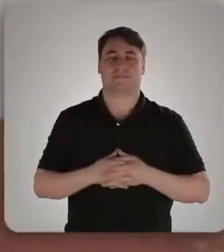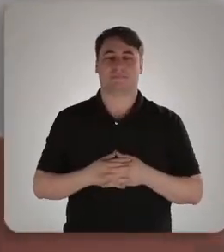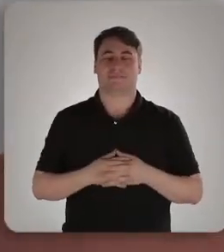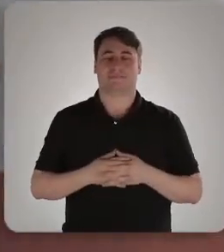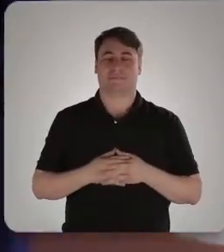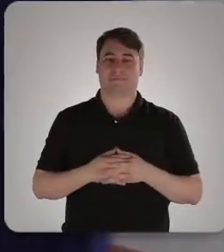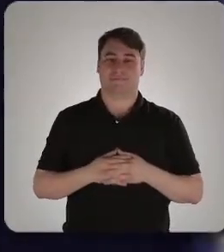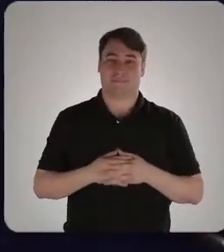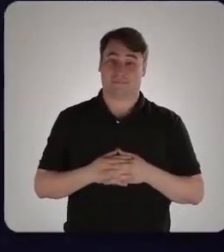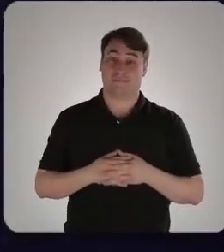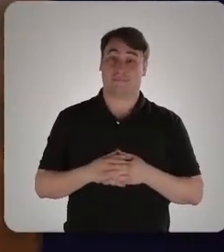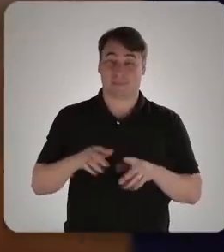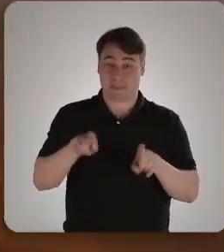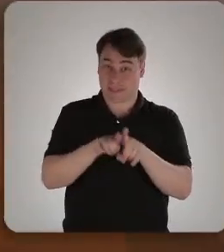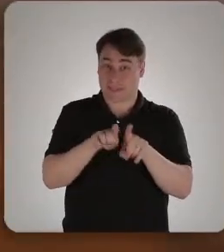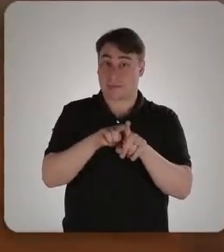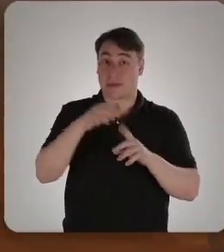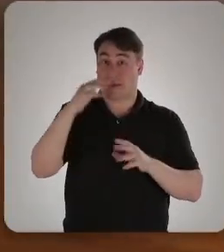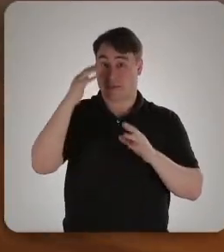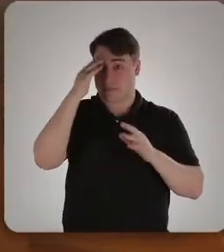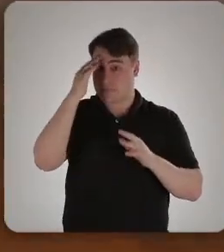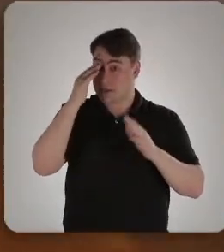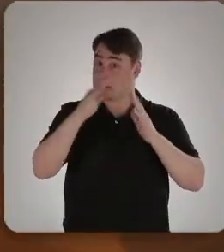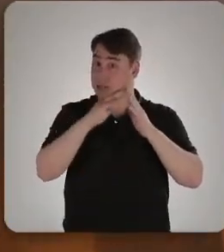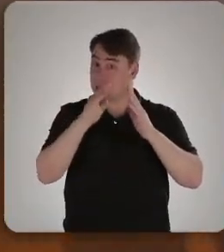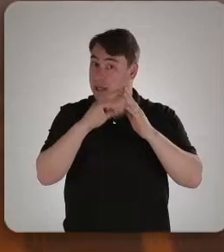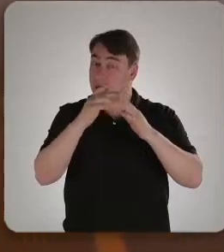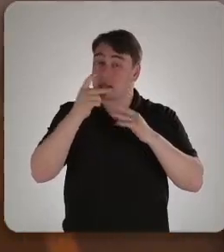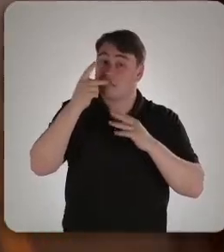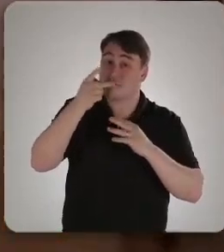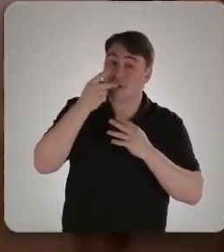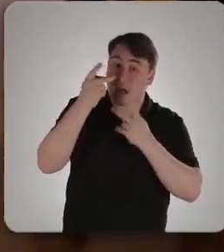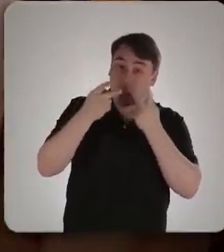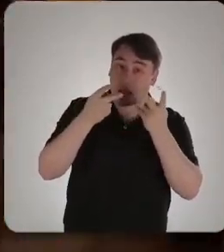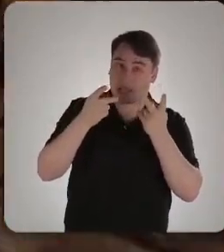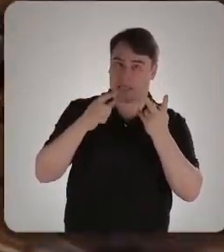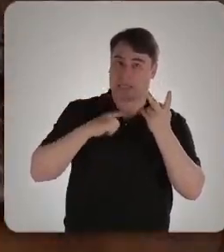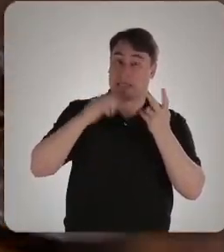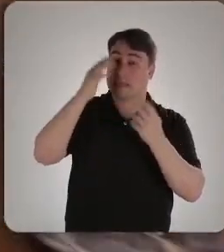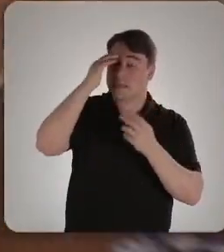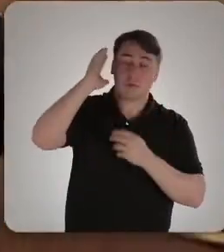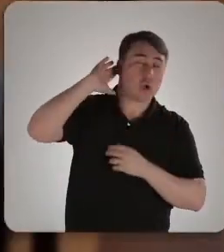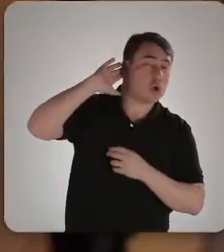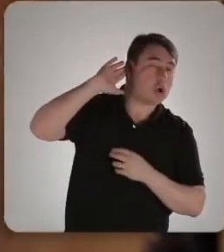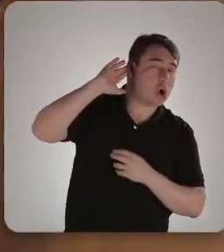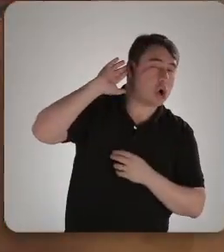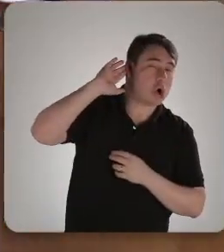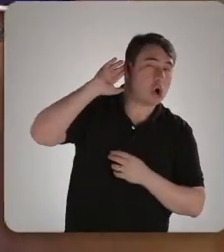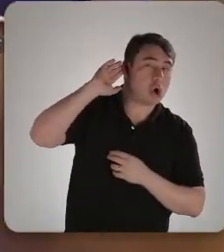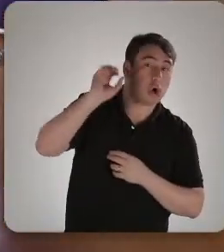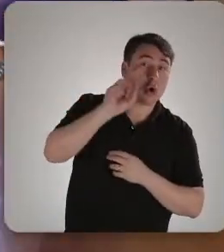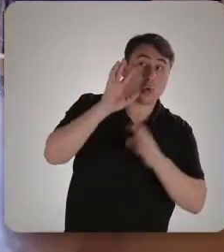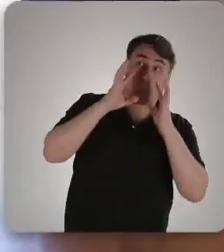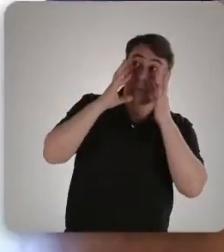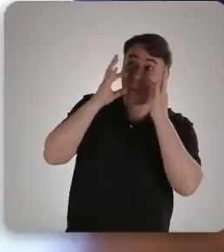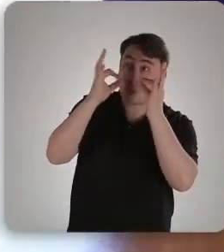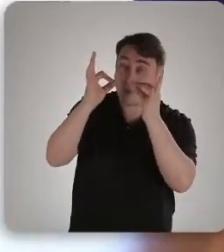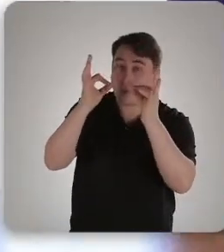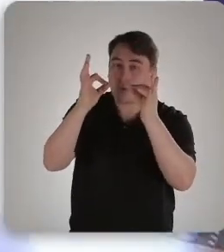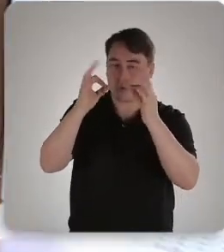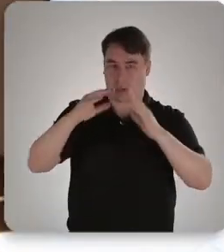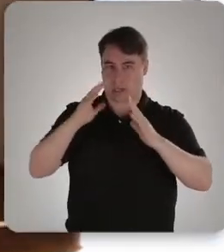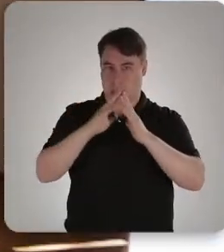Você sabia que as casas falam? É só preciso a gente saber ouvir. A casa de